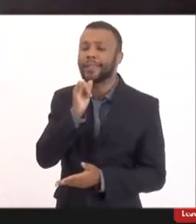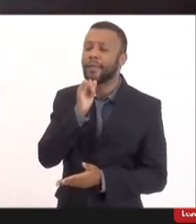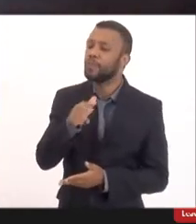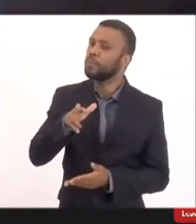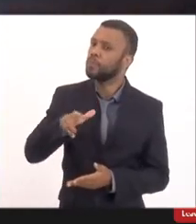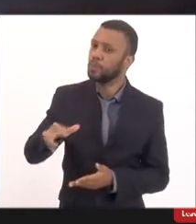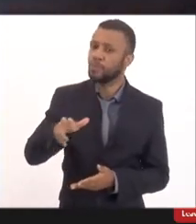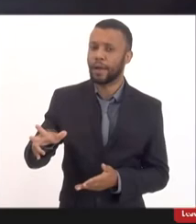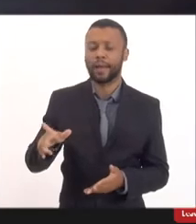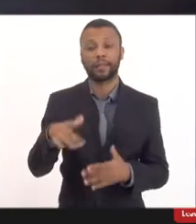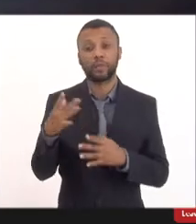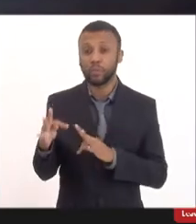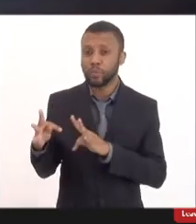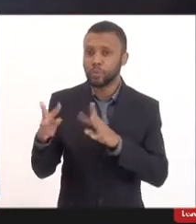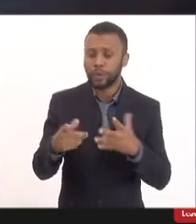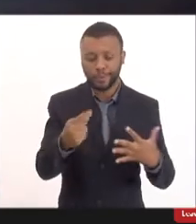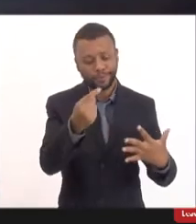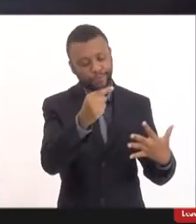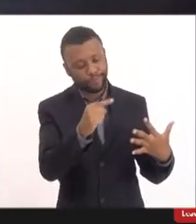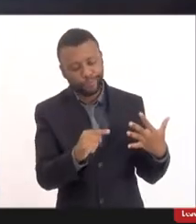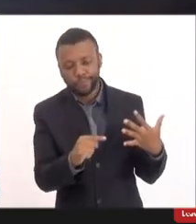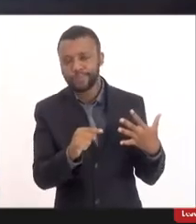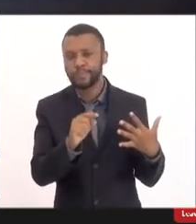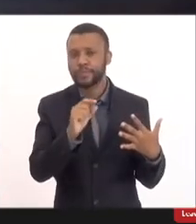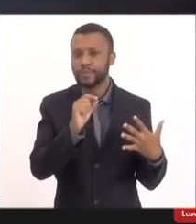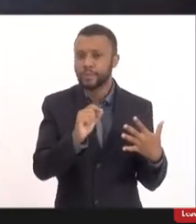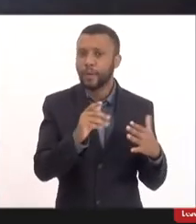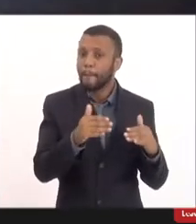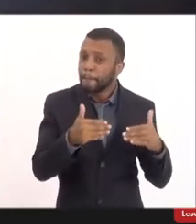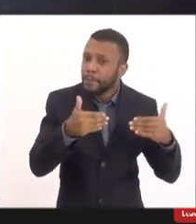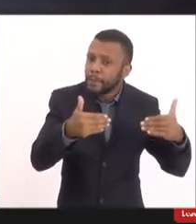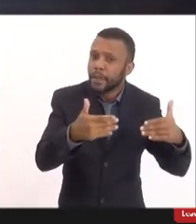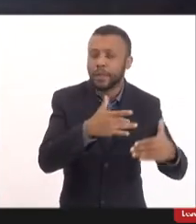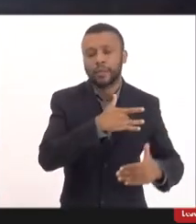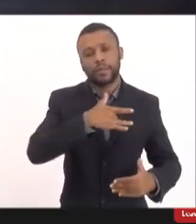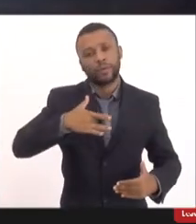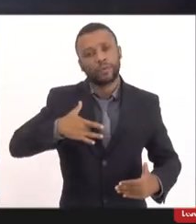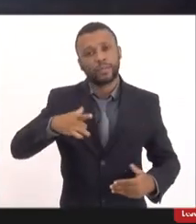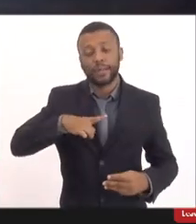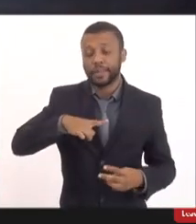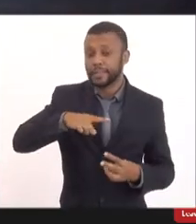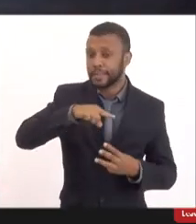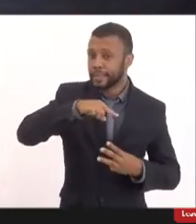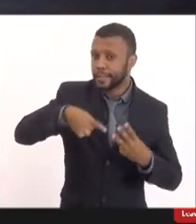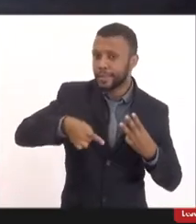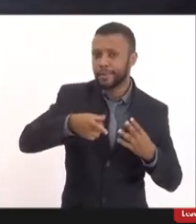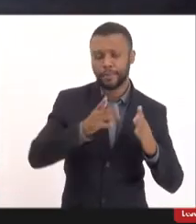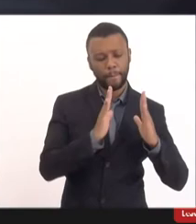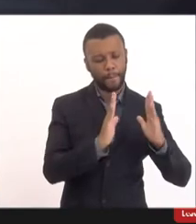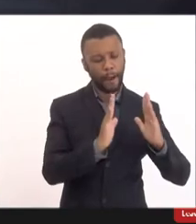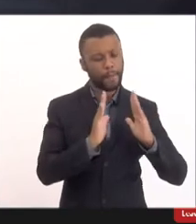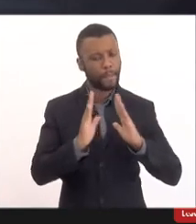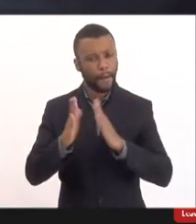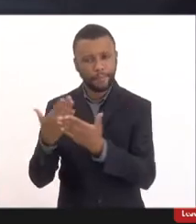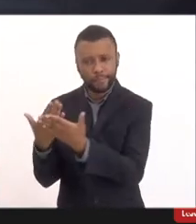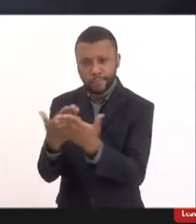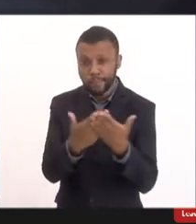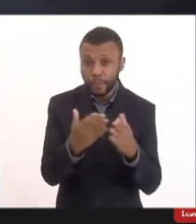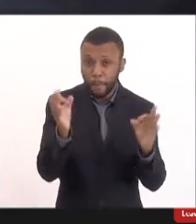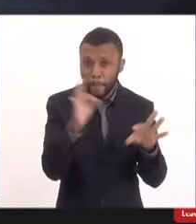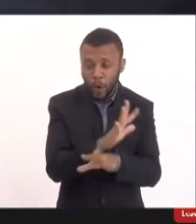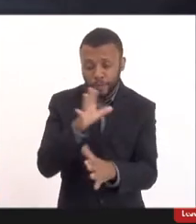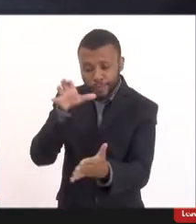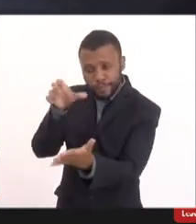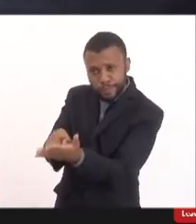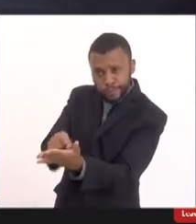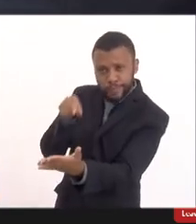saúde excelência passam por 3 fases de estudos clínicos e depois que é registrado na Anvisa comprovada a segurança e eficácia